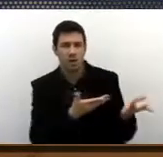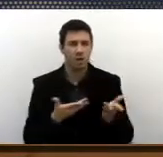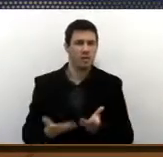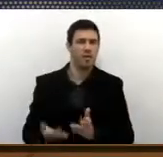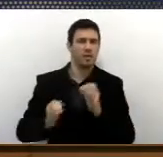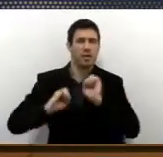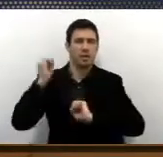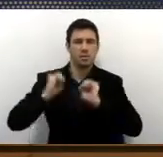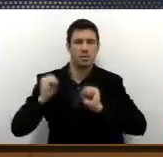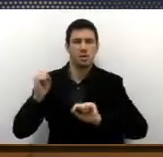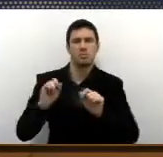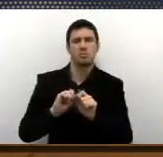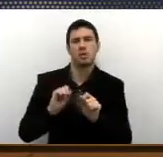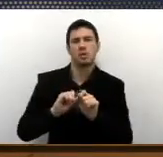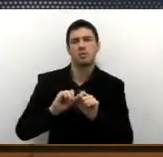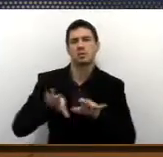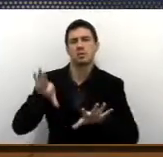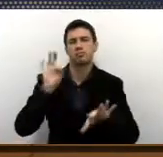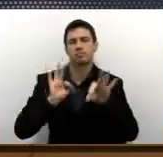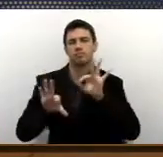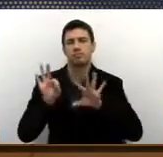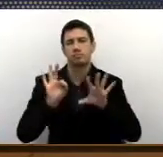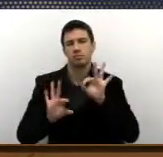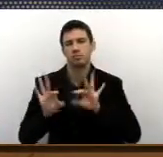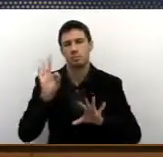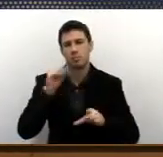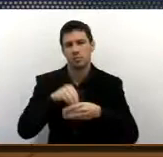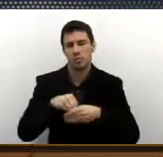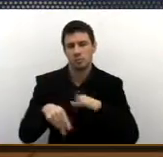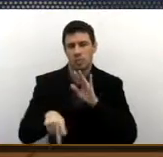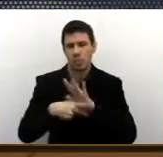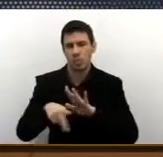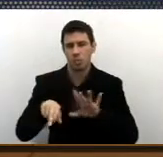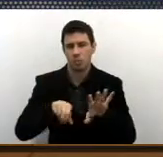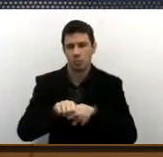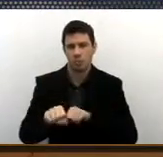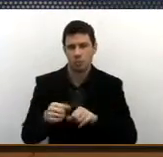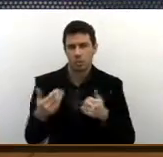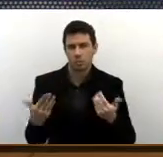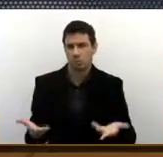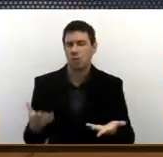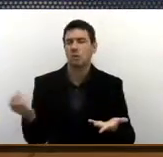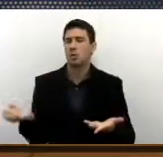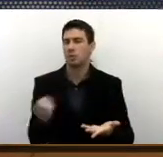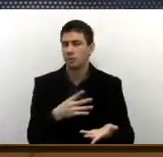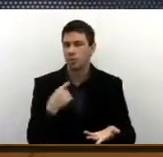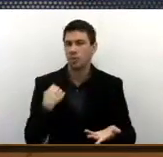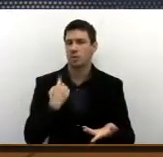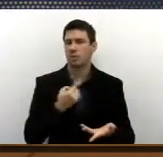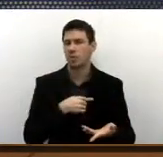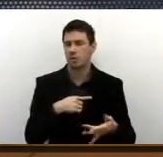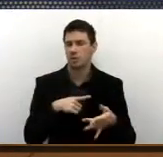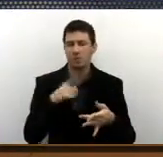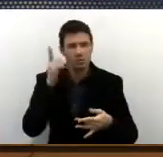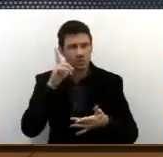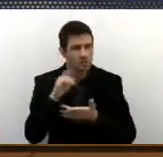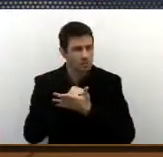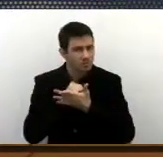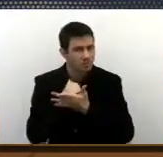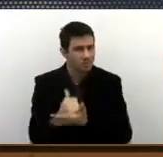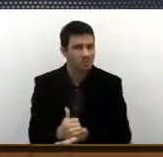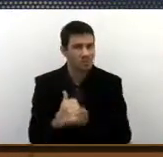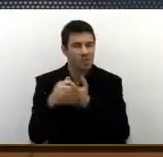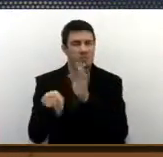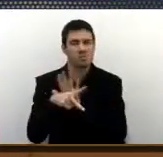fazer o recrutamento e seleção diretamente na formatura. Então, foi uma novidade que trouxemos para a cidade também, o